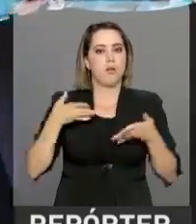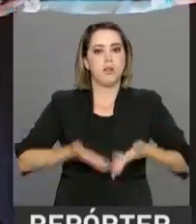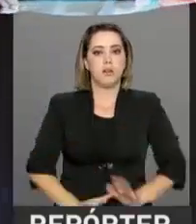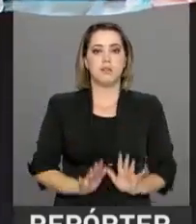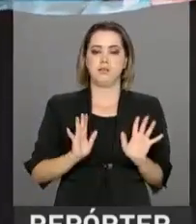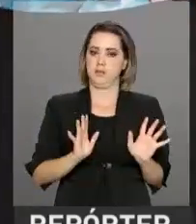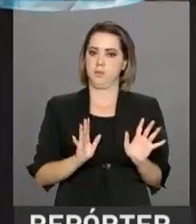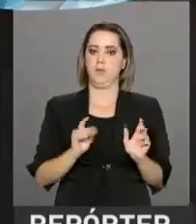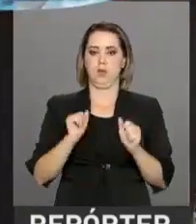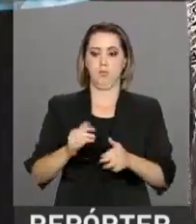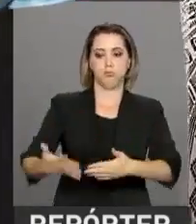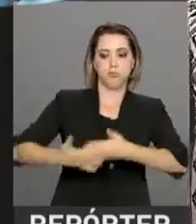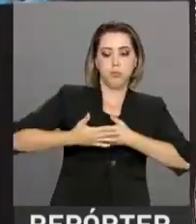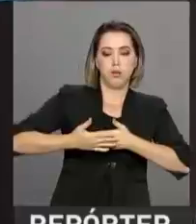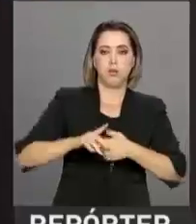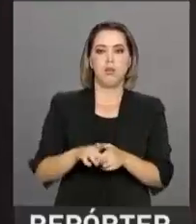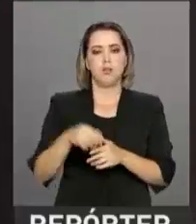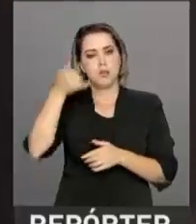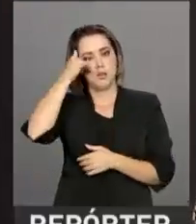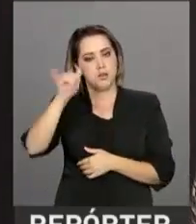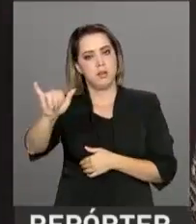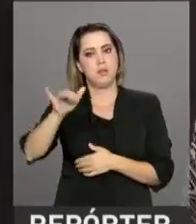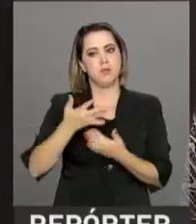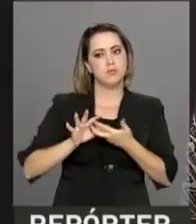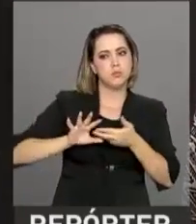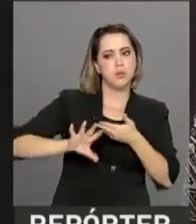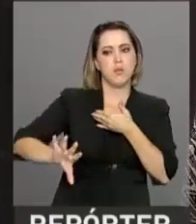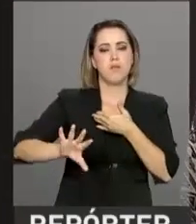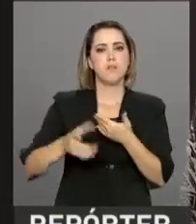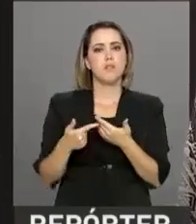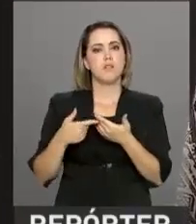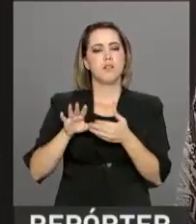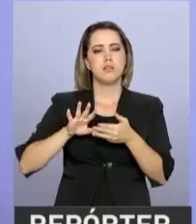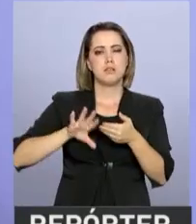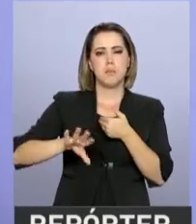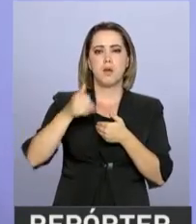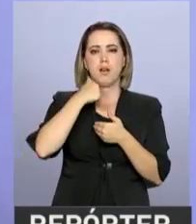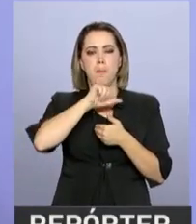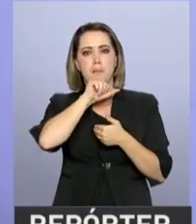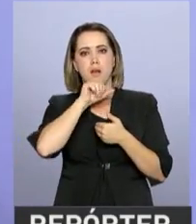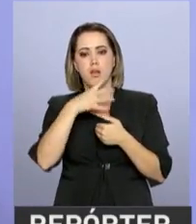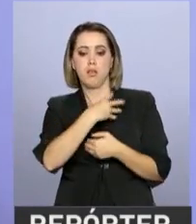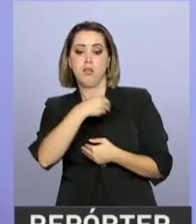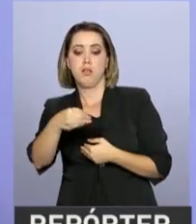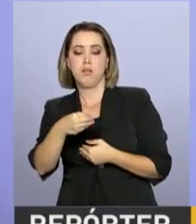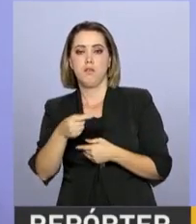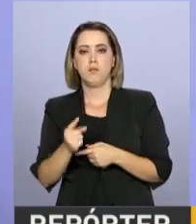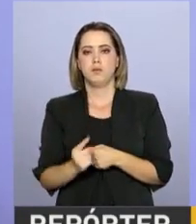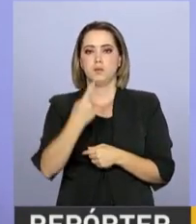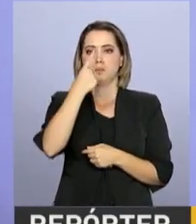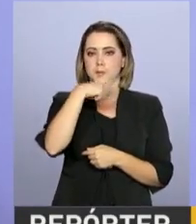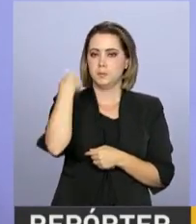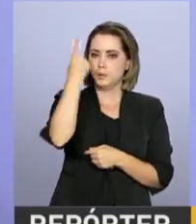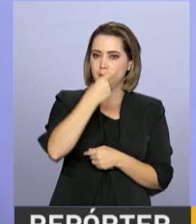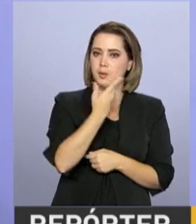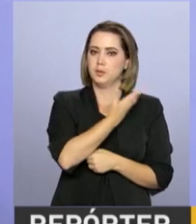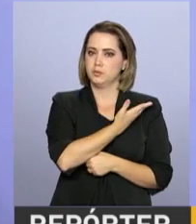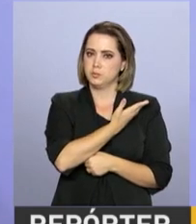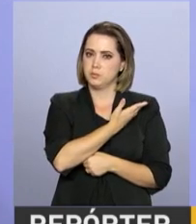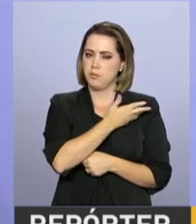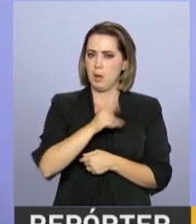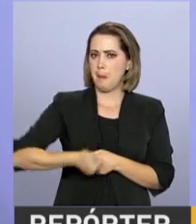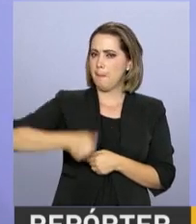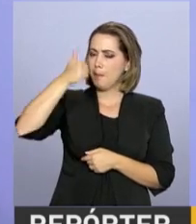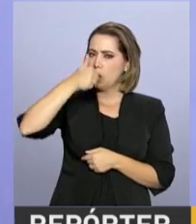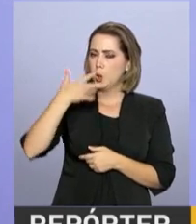e evitar a separação mãe-filho na primeira hora após o parto. Ativa a imunidade do bebê, fortalece o organismo,